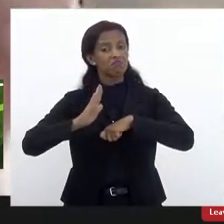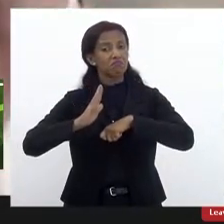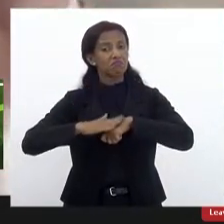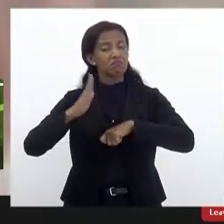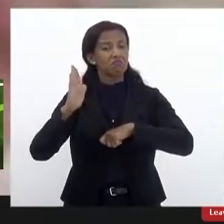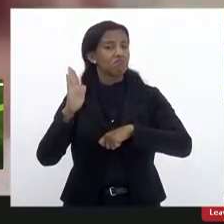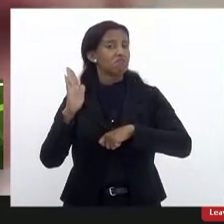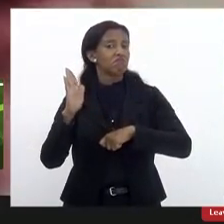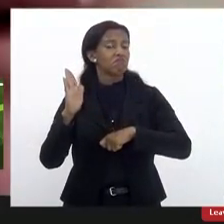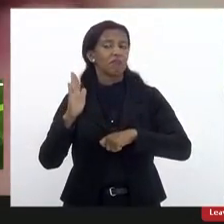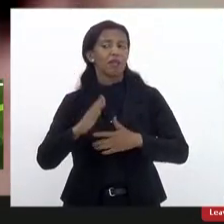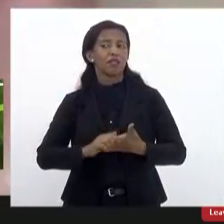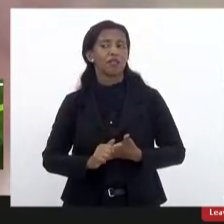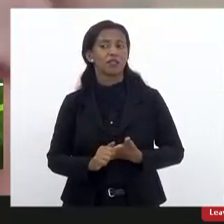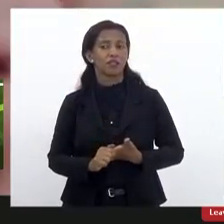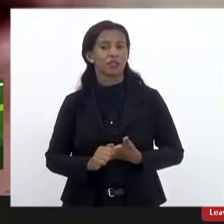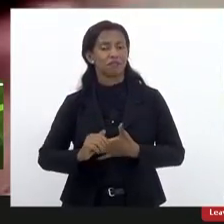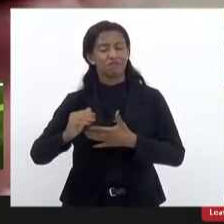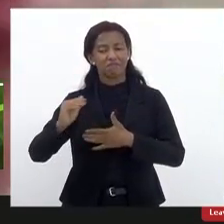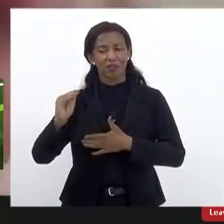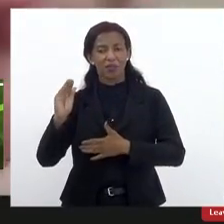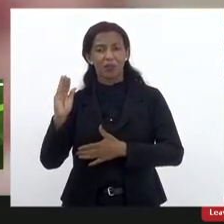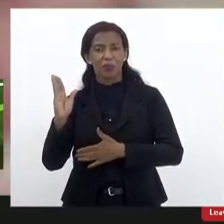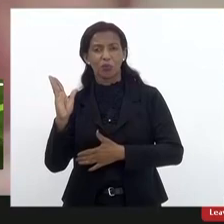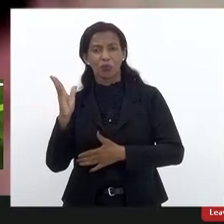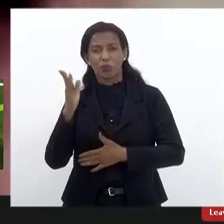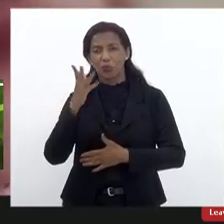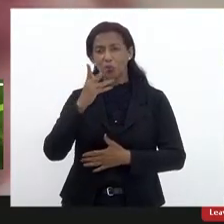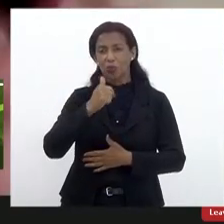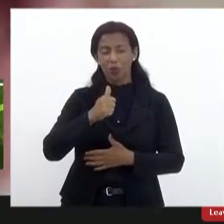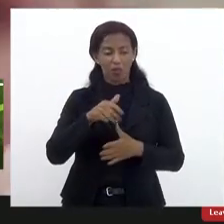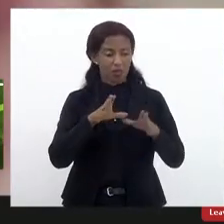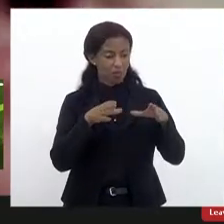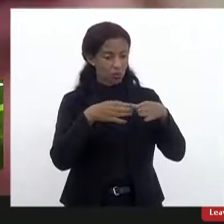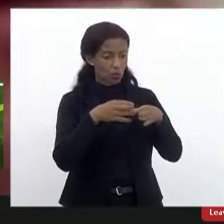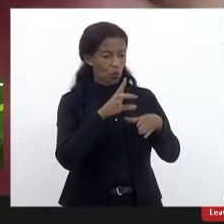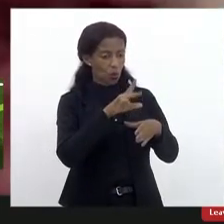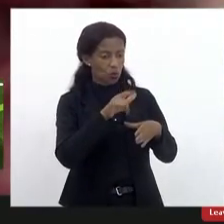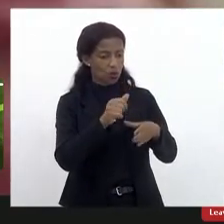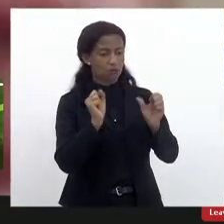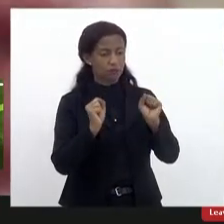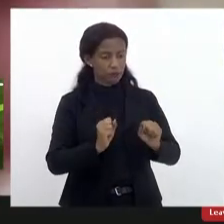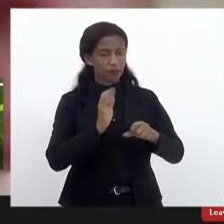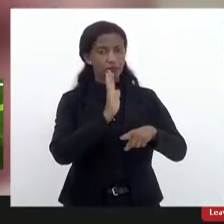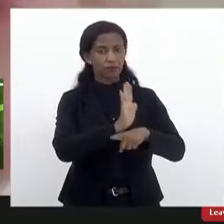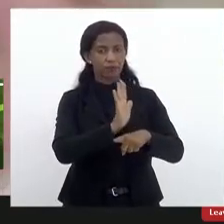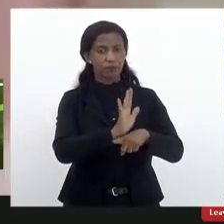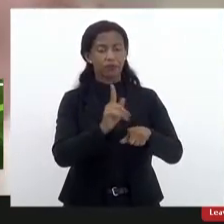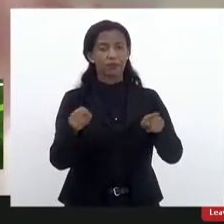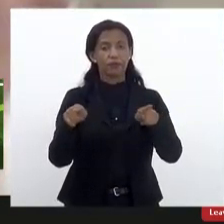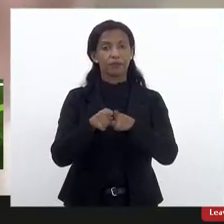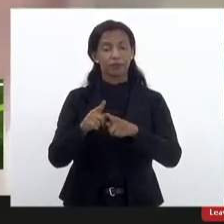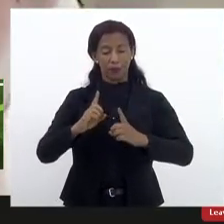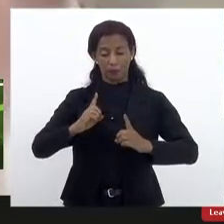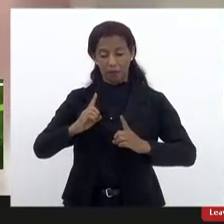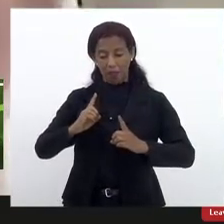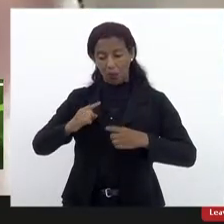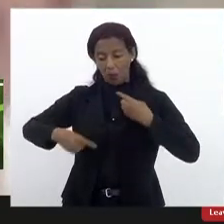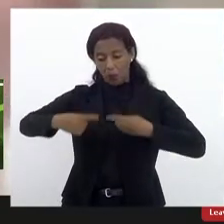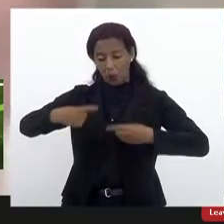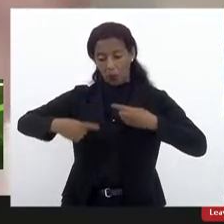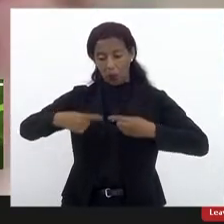muito baixas. E o Conselho pode ajudar também, porque é uma política de